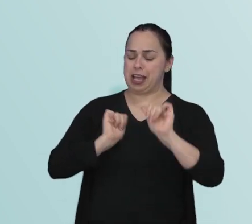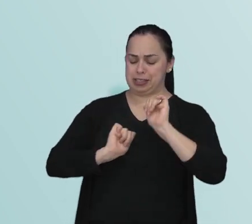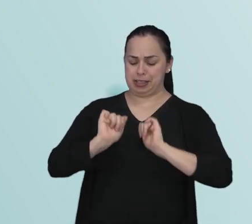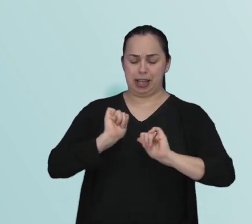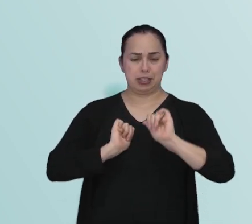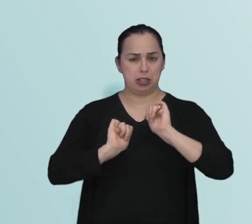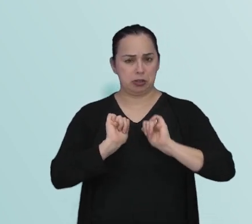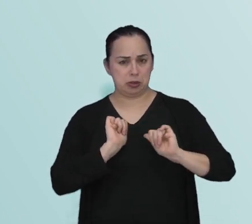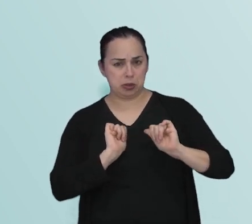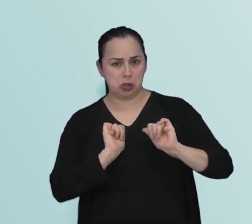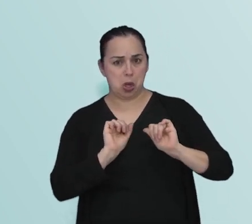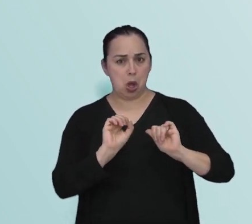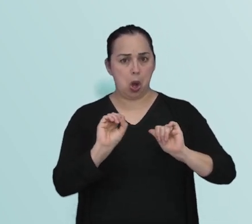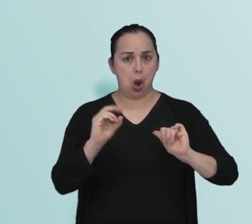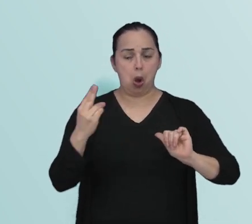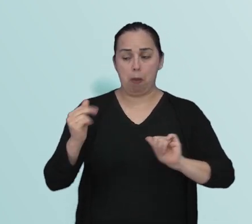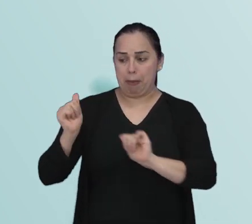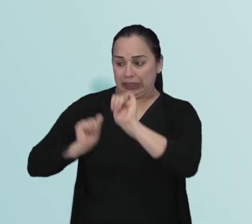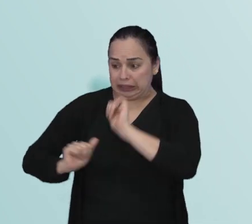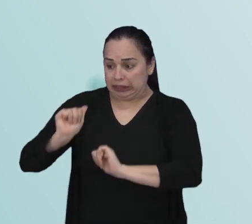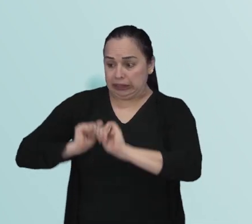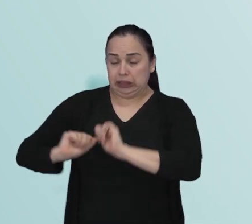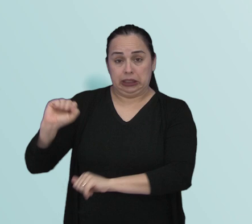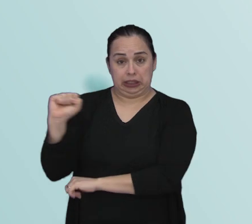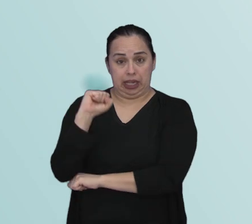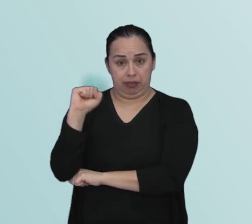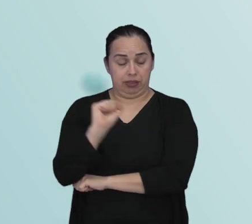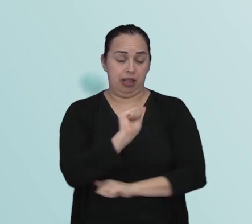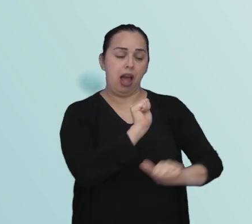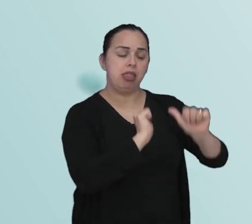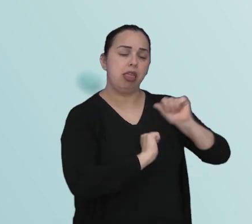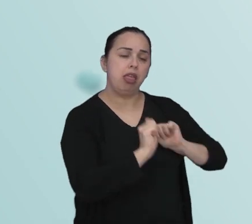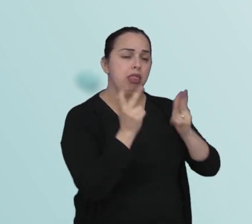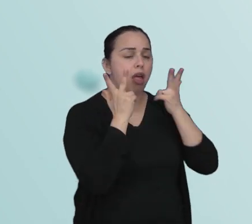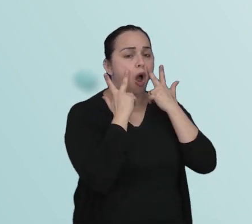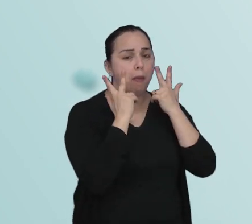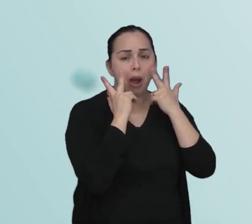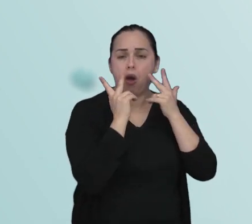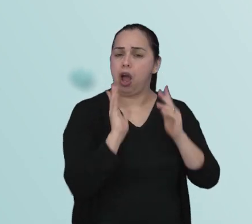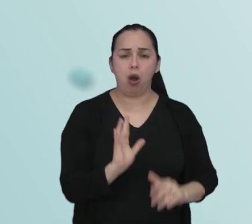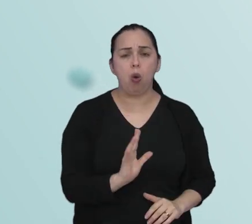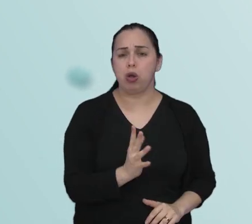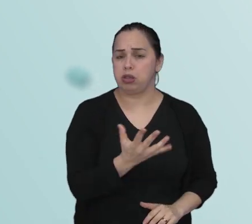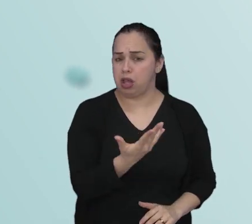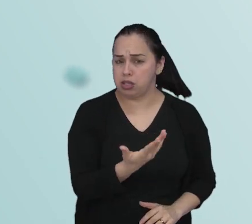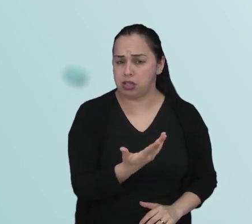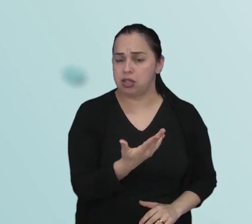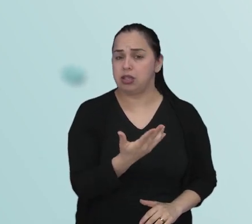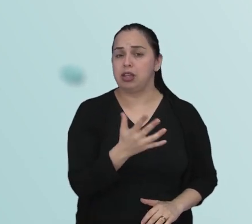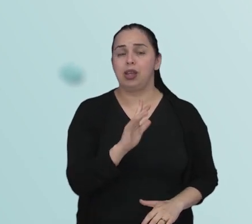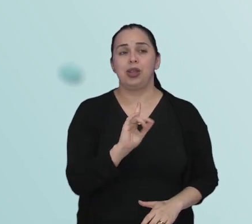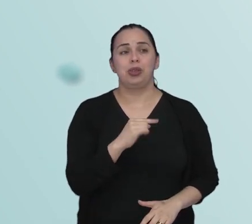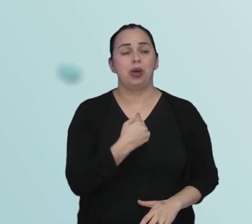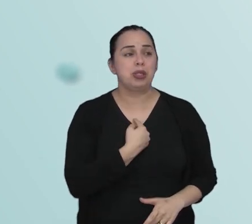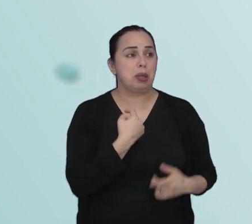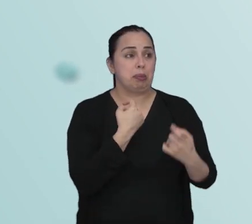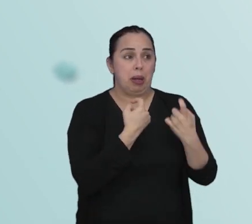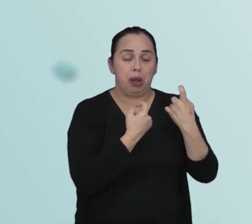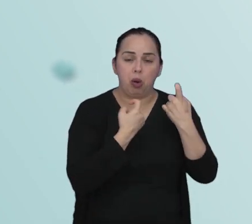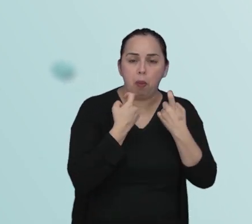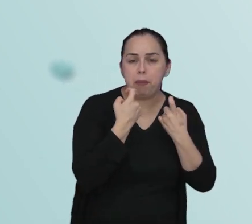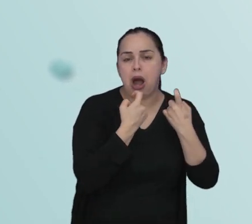de uma ansiedade normal ou uma ansiedade patológica. A ansiedade normal, todos nós possuímos. É um momento onde nós ficamos mais